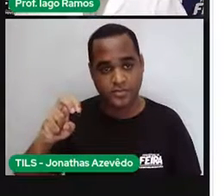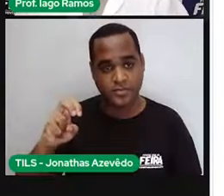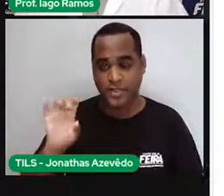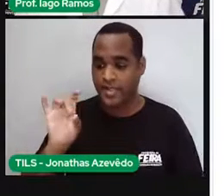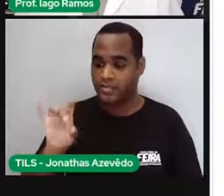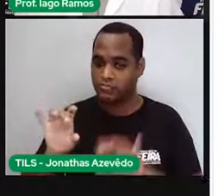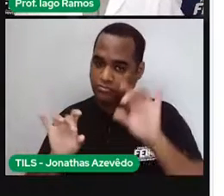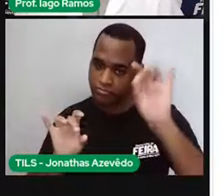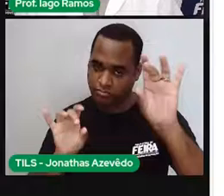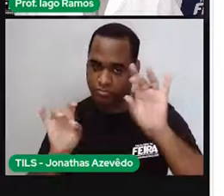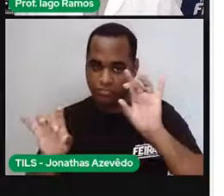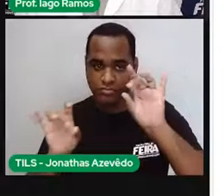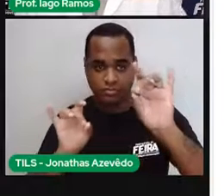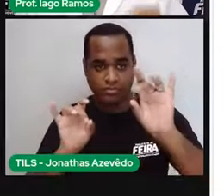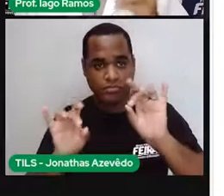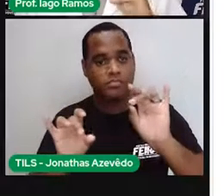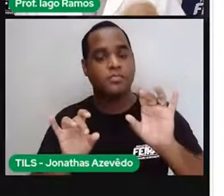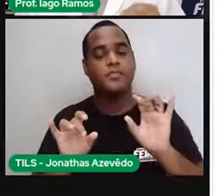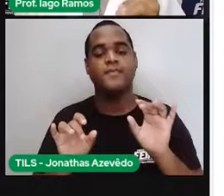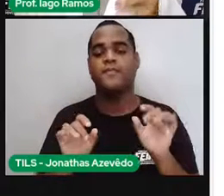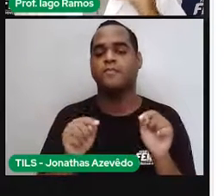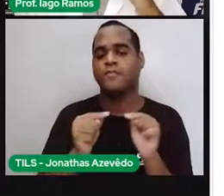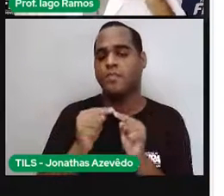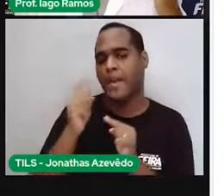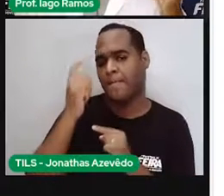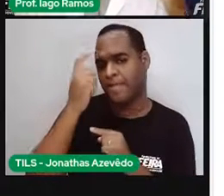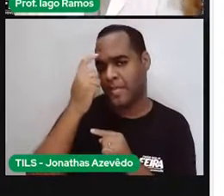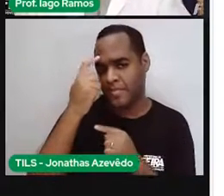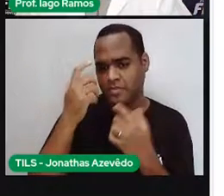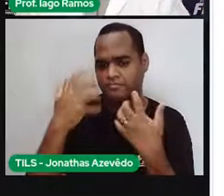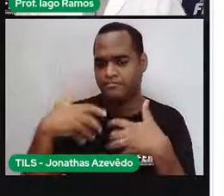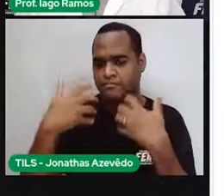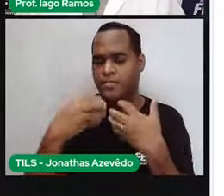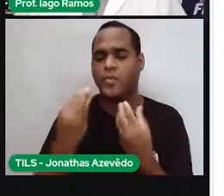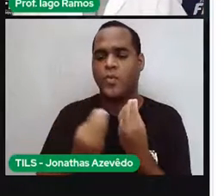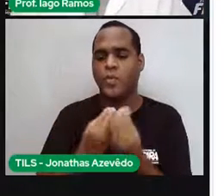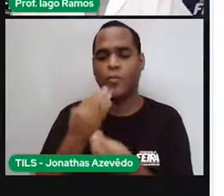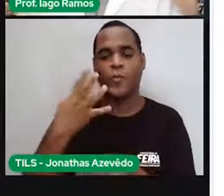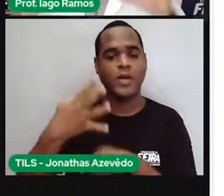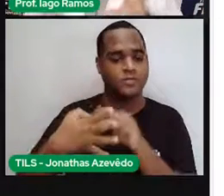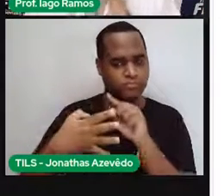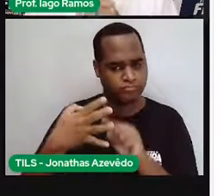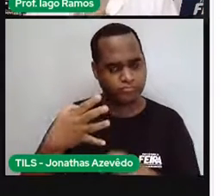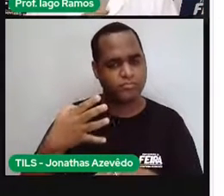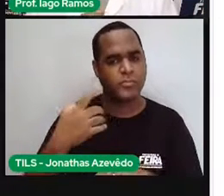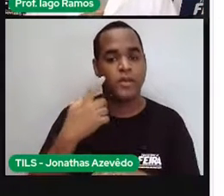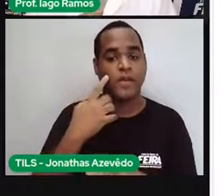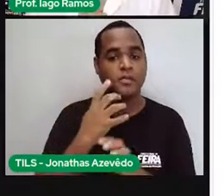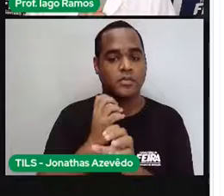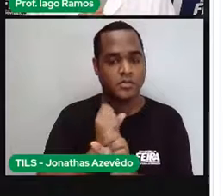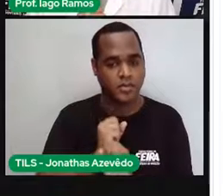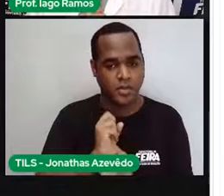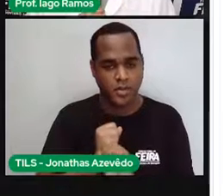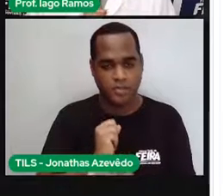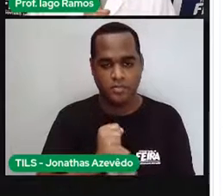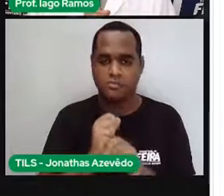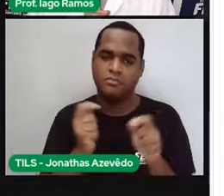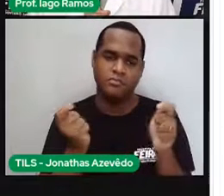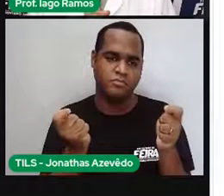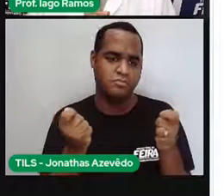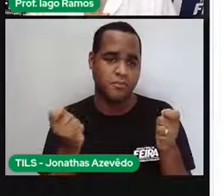individualmente, né? Pensar nelas quatro vezes e fazer uma soma. Tudo bem?